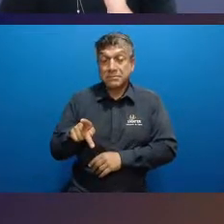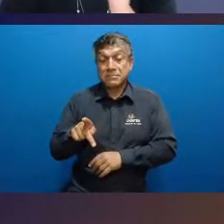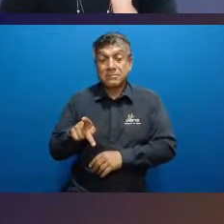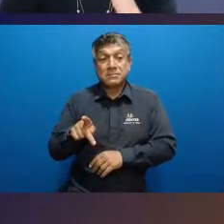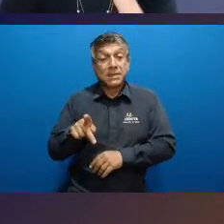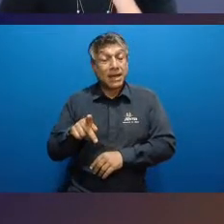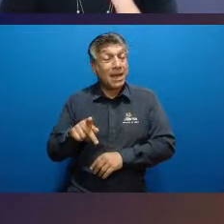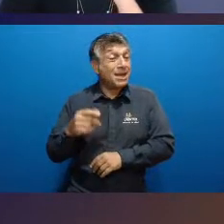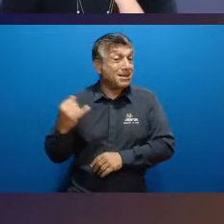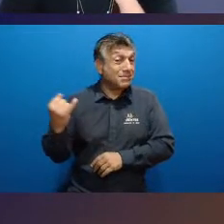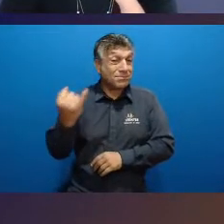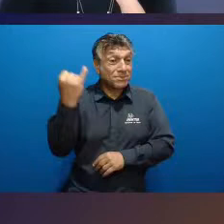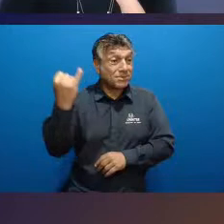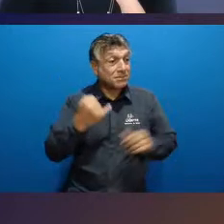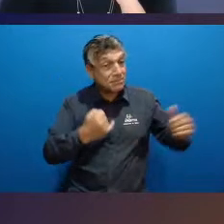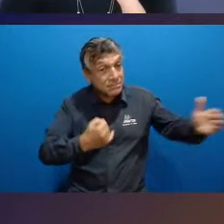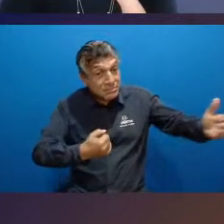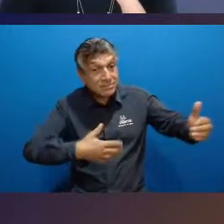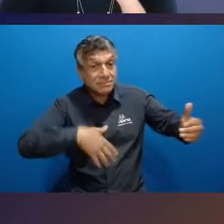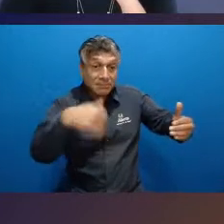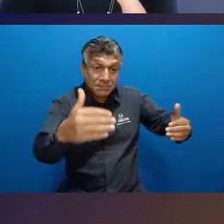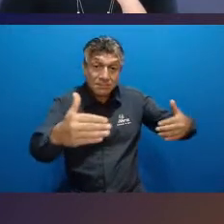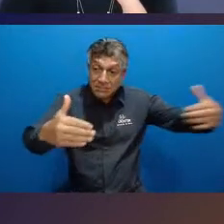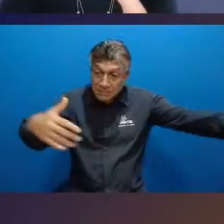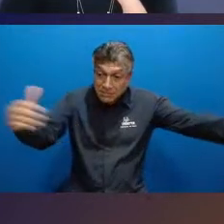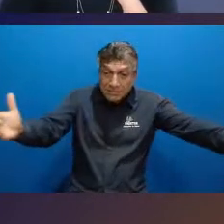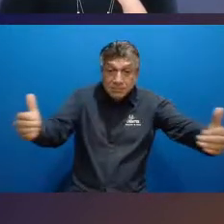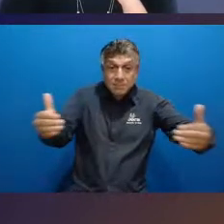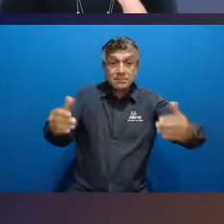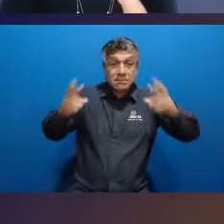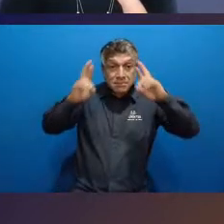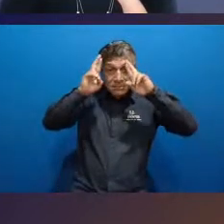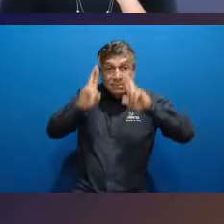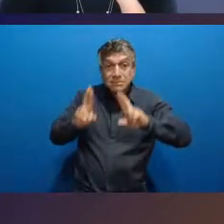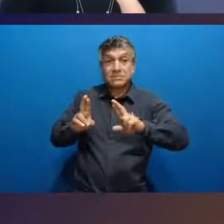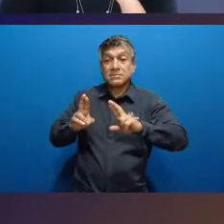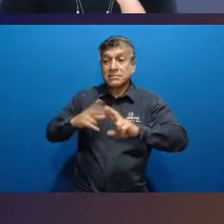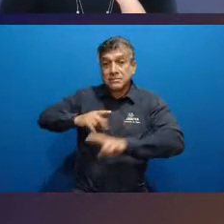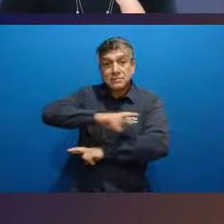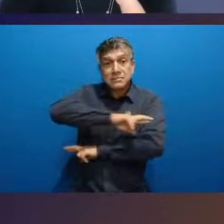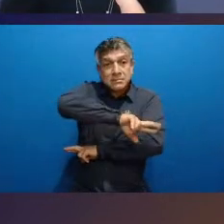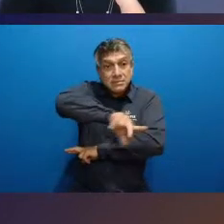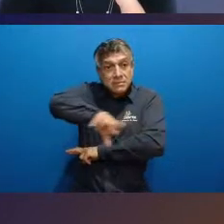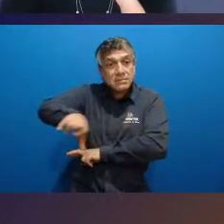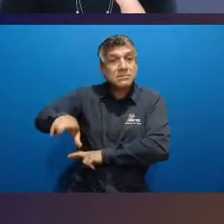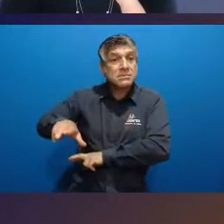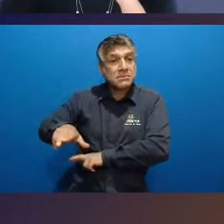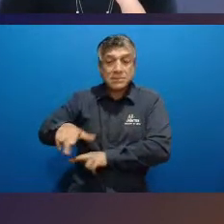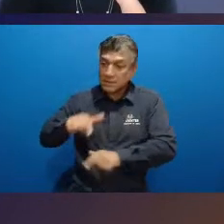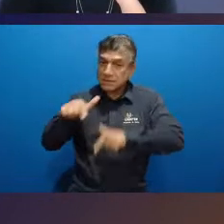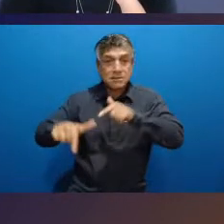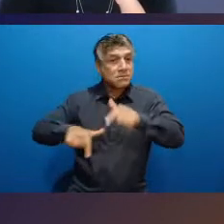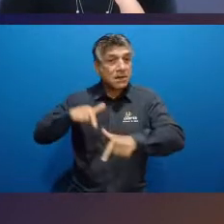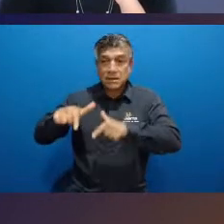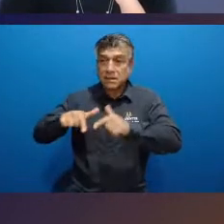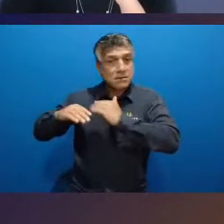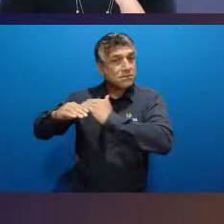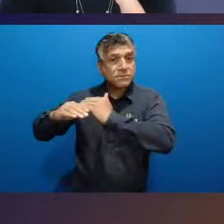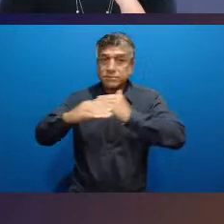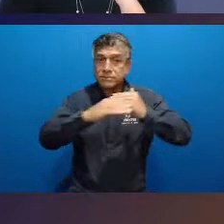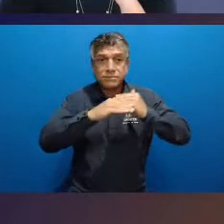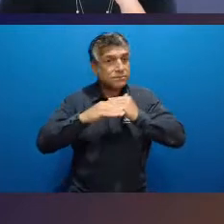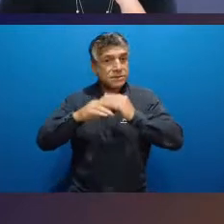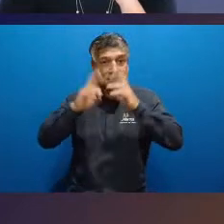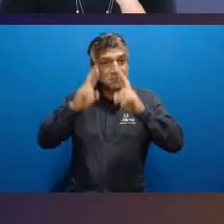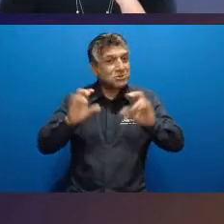a gente acolher e trabalhar com esses corpos, né, reconhecer essas especificidades e atuar de forma humanizada. Então,